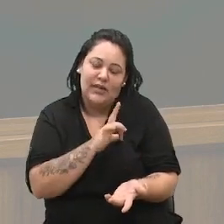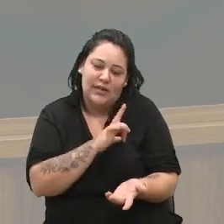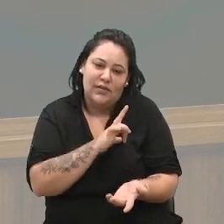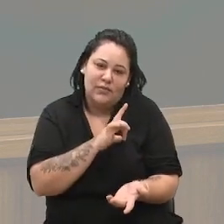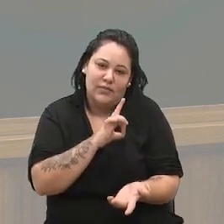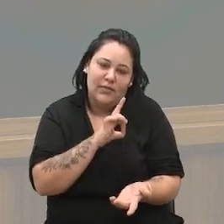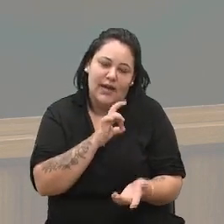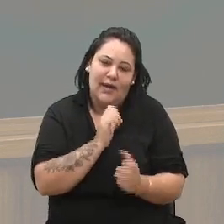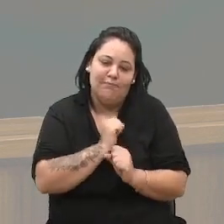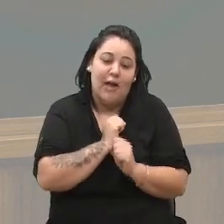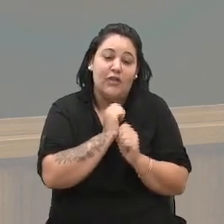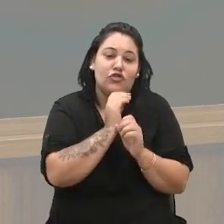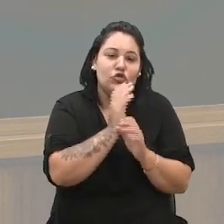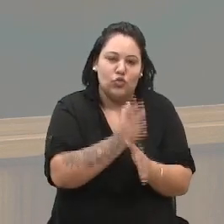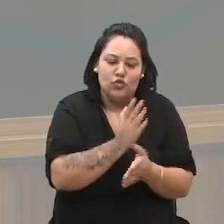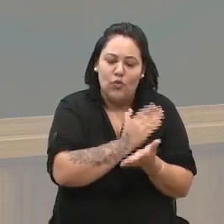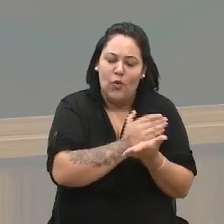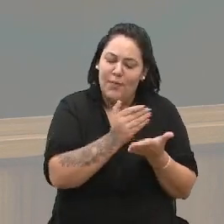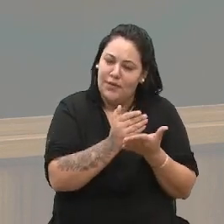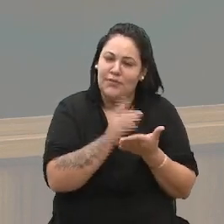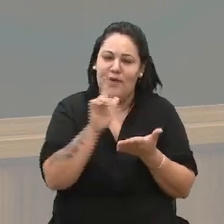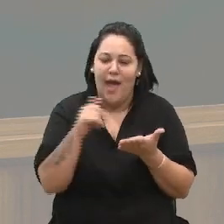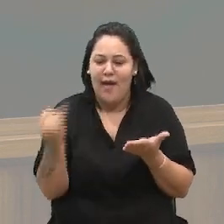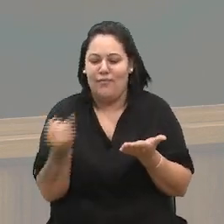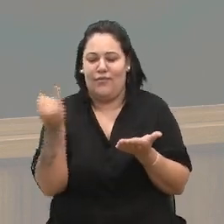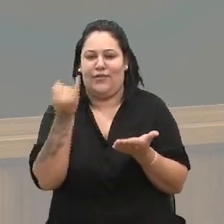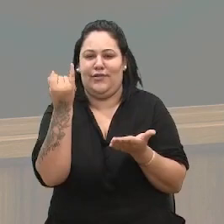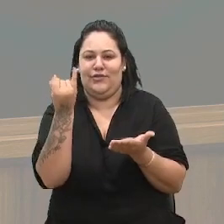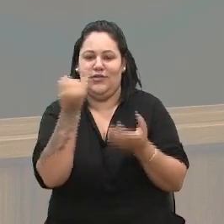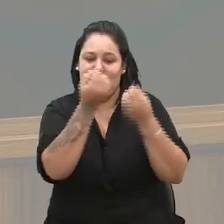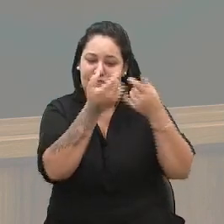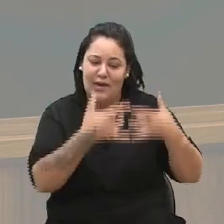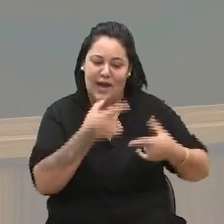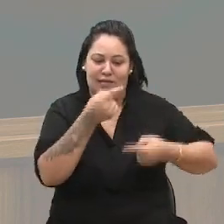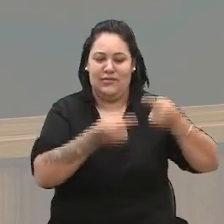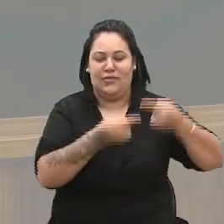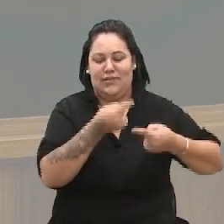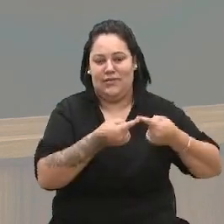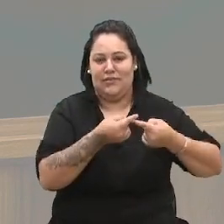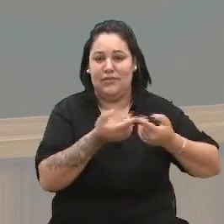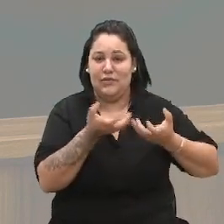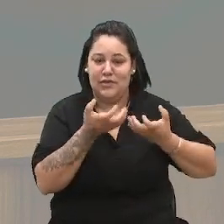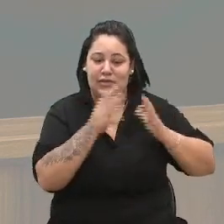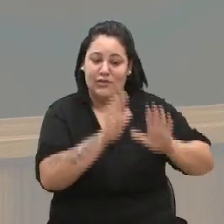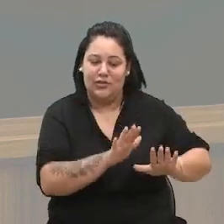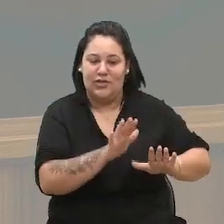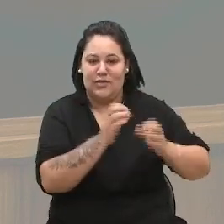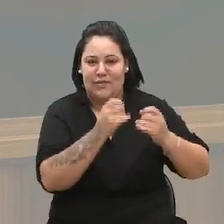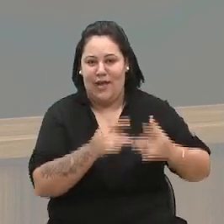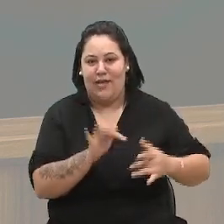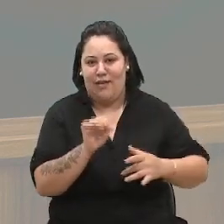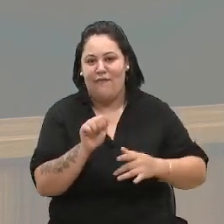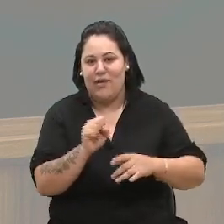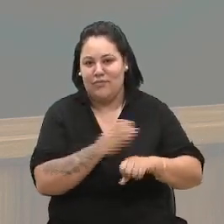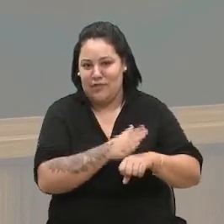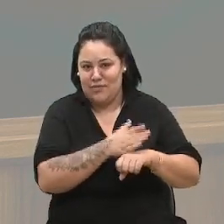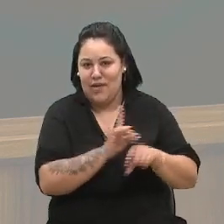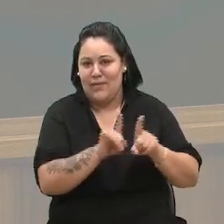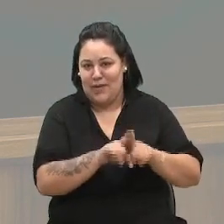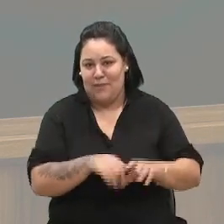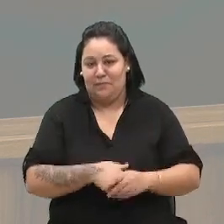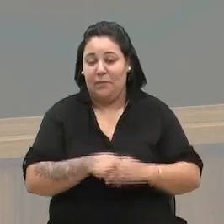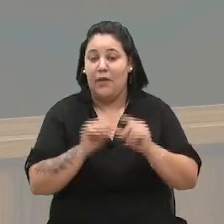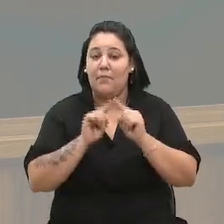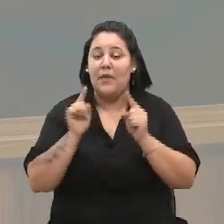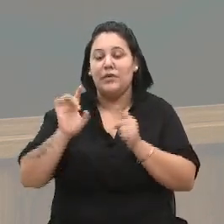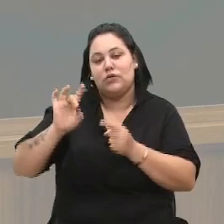importante a gente colocar quando faz esse debate também, queria deixar aqui, né. Mas eu só me